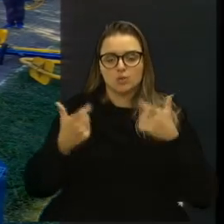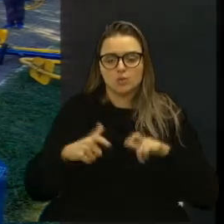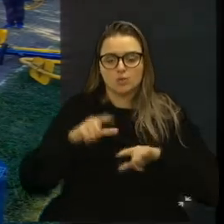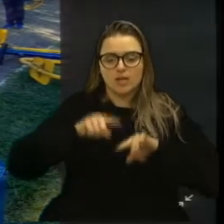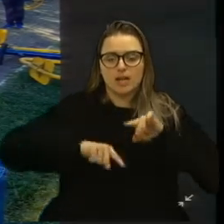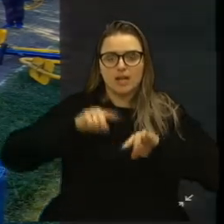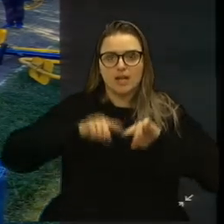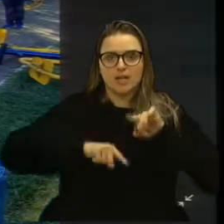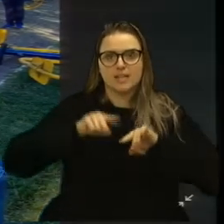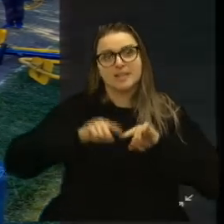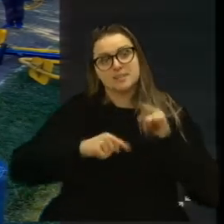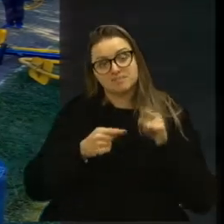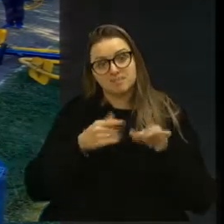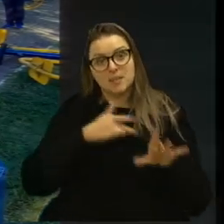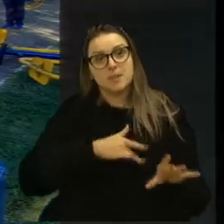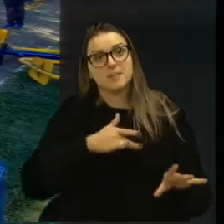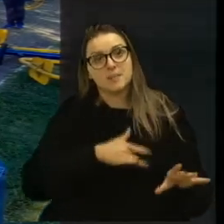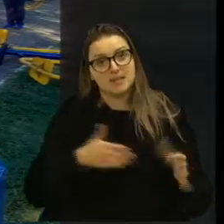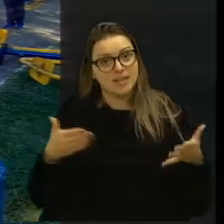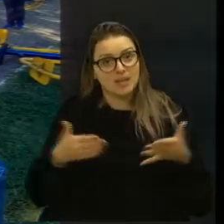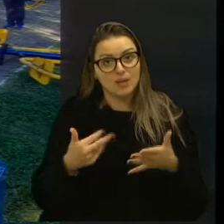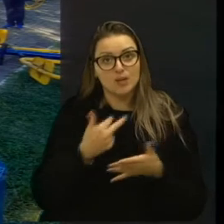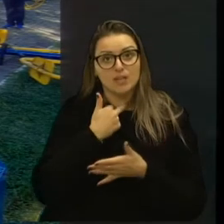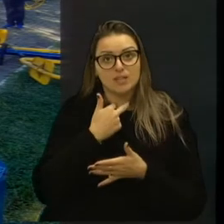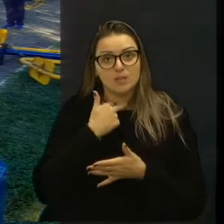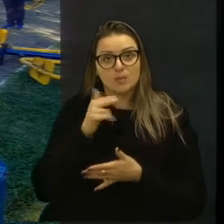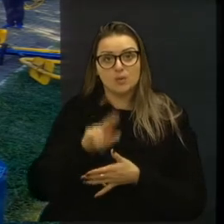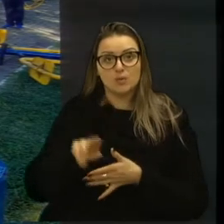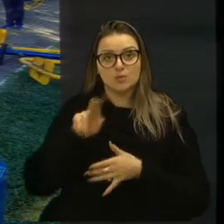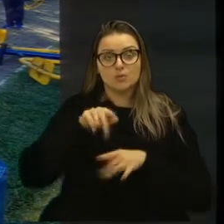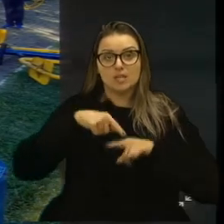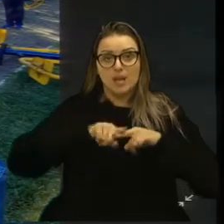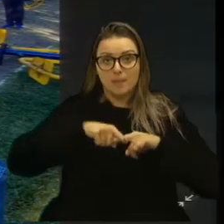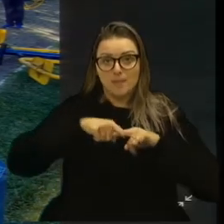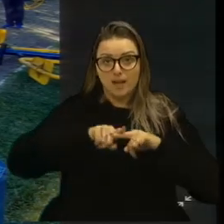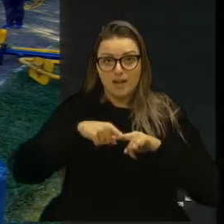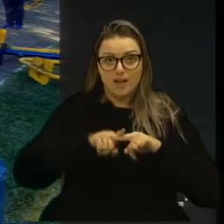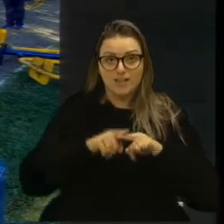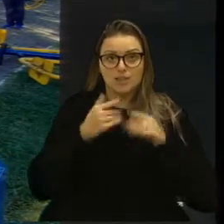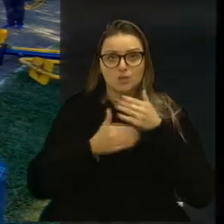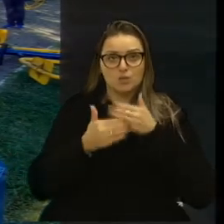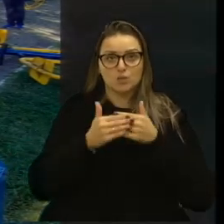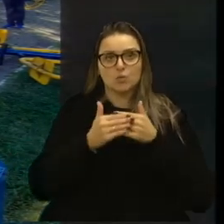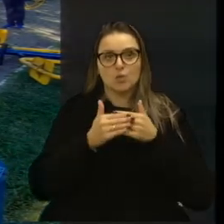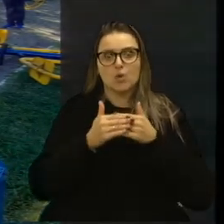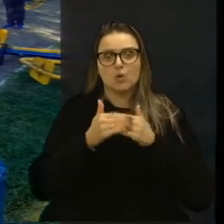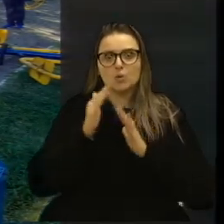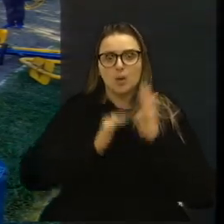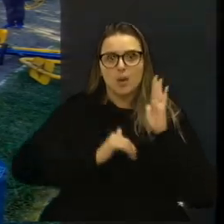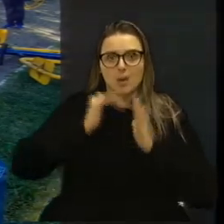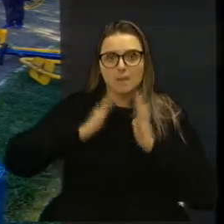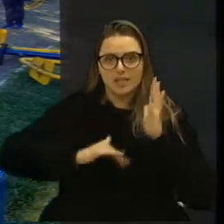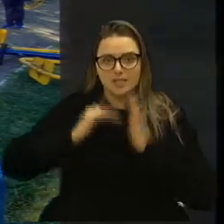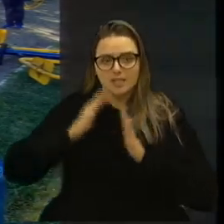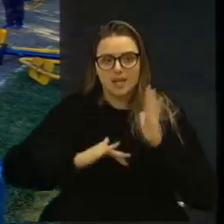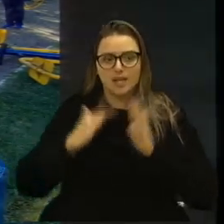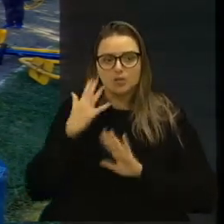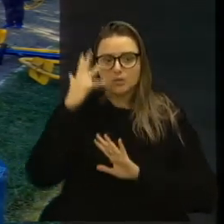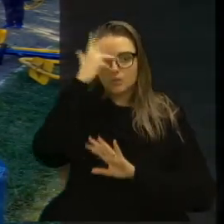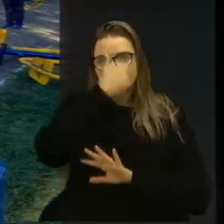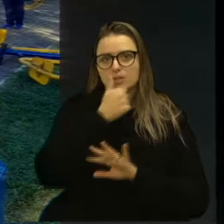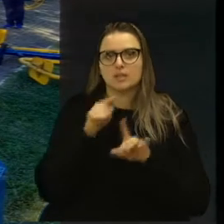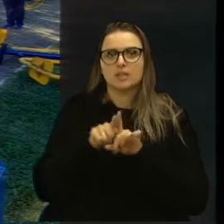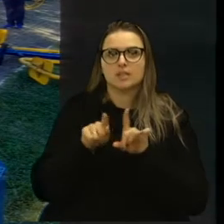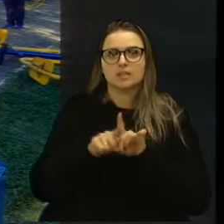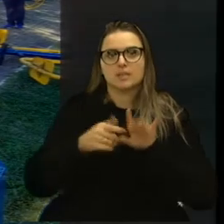que pena as crianças não poderiam usar o parquinho, que ficou muito lindo o parquinho, todo pintadinho e decorado. Também fez a